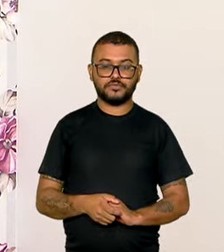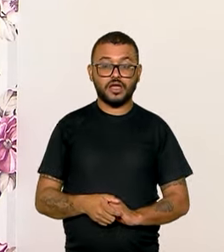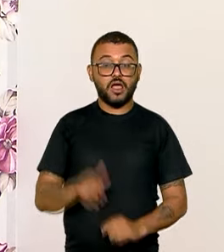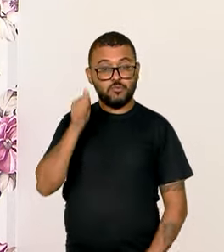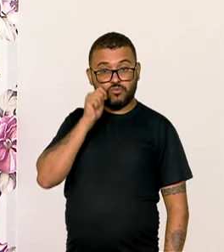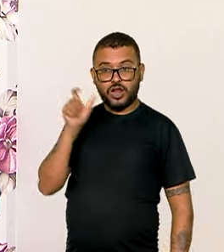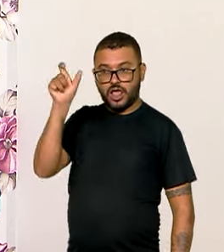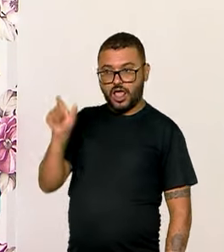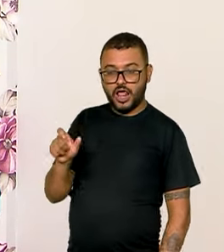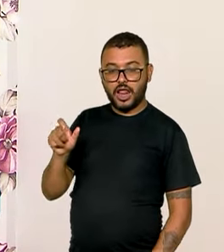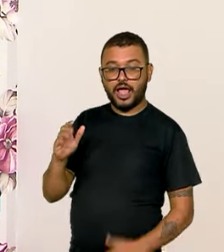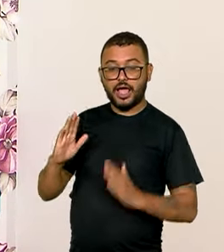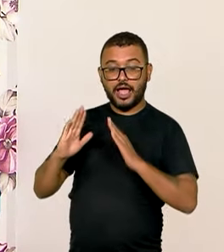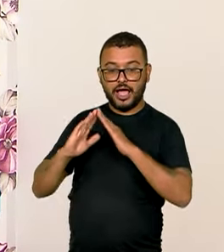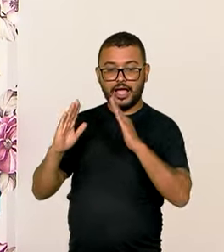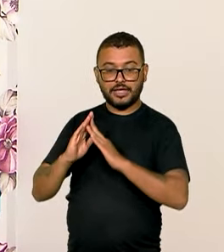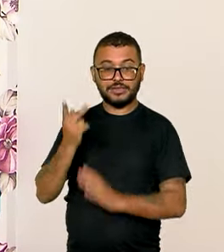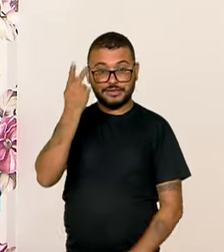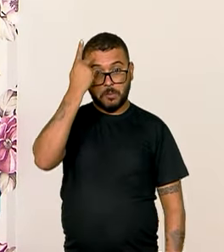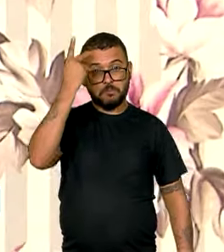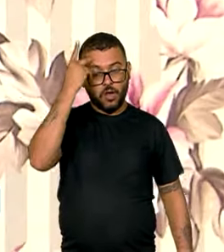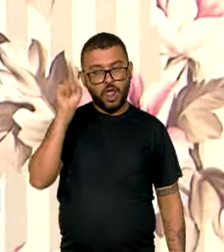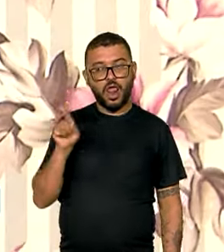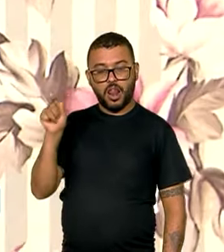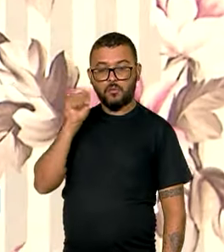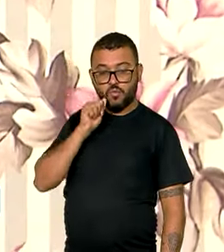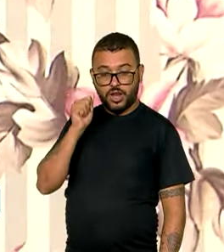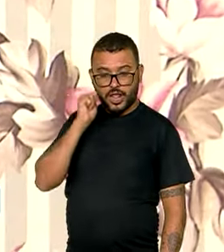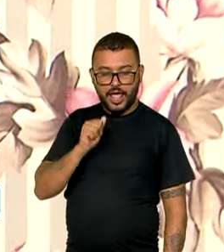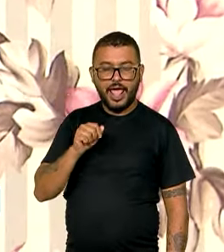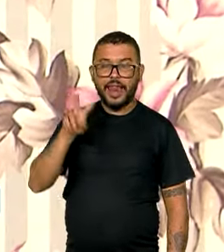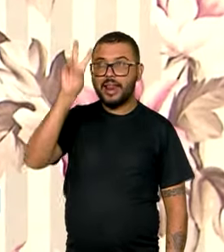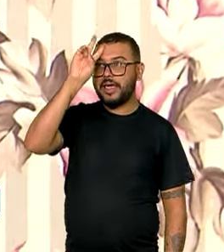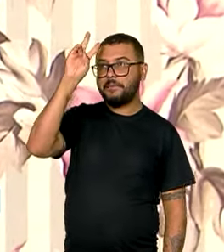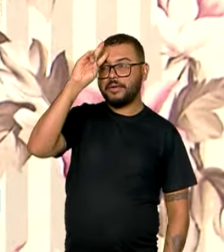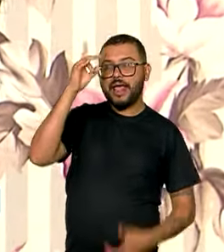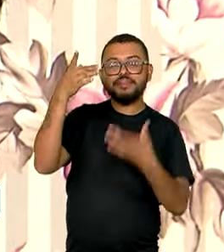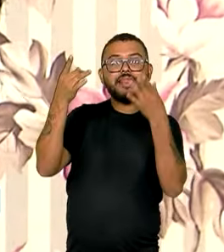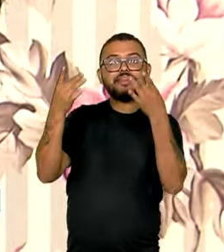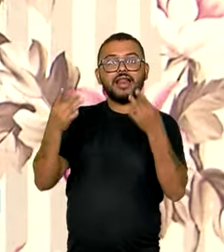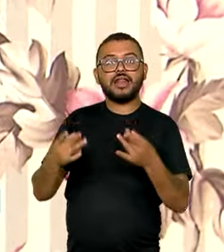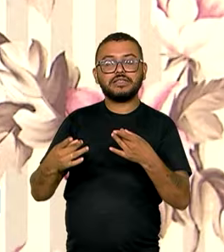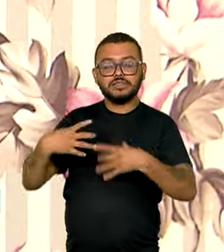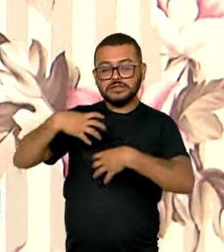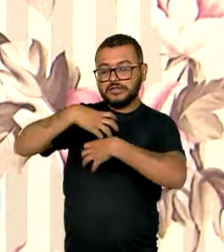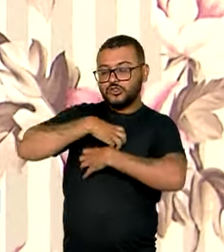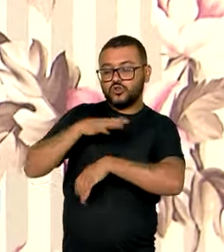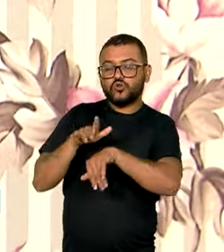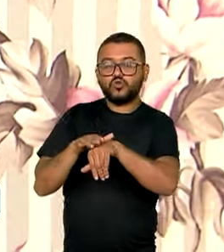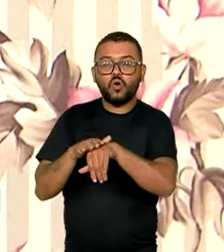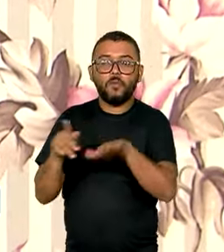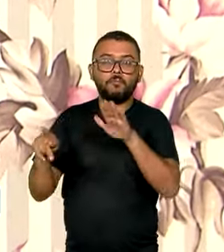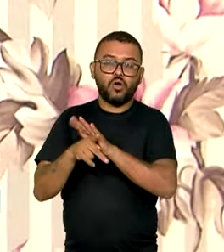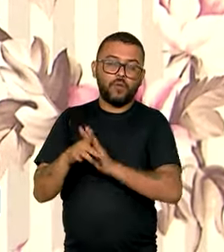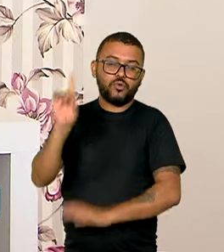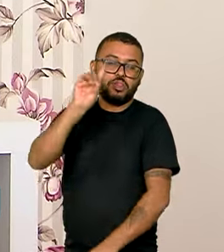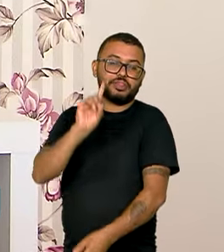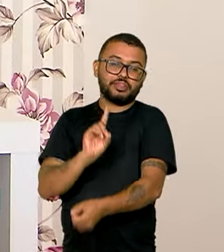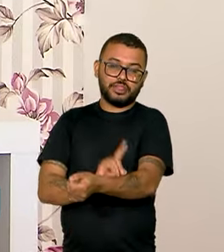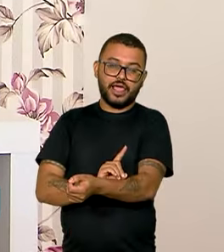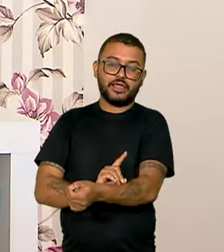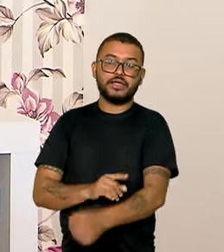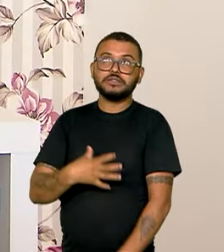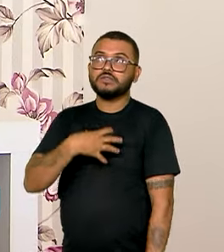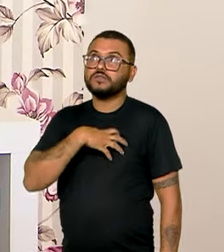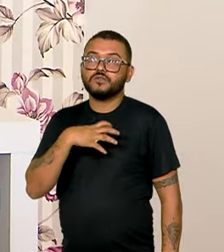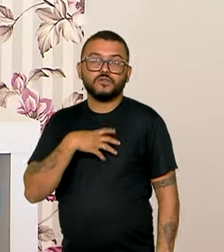Moradora de Bauru, no interior de São Paulo, Melissa lembra com detalhes dos sintomas provocados pela dengue. Os